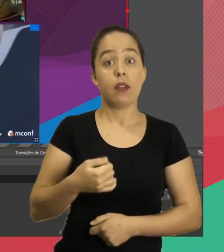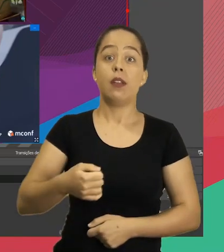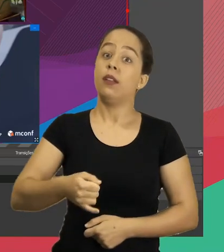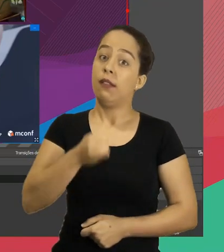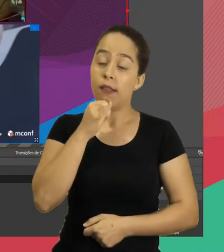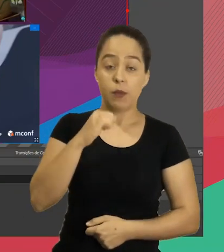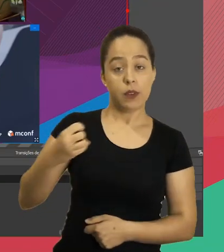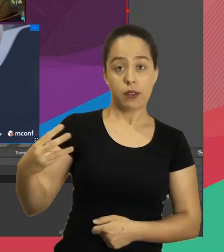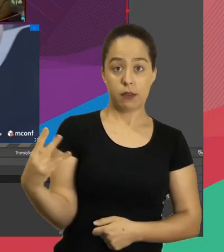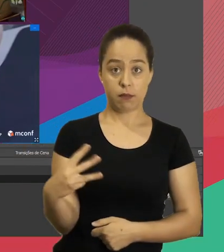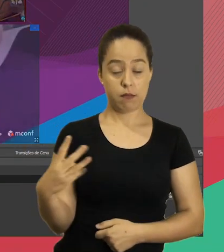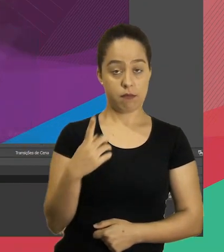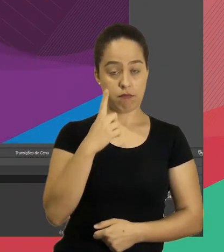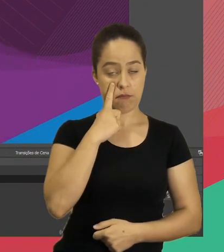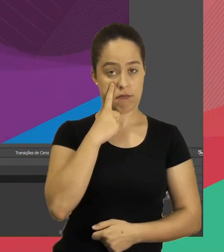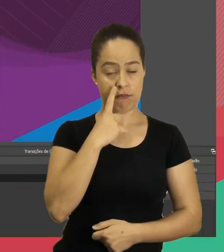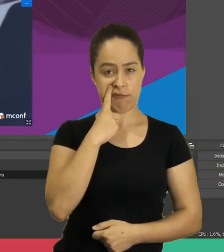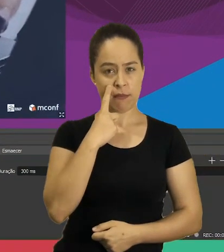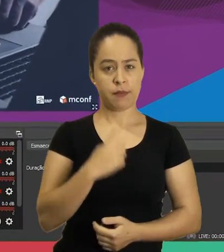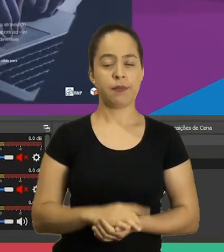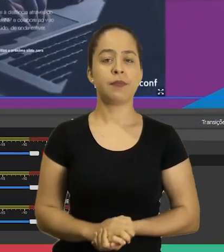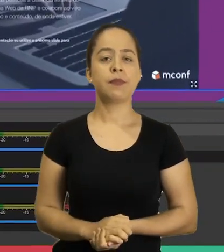E esse aqui é o terceiro exemplo.